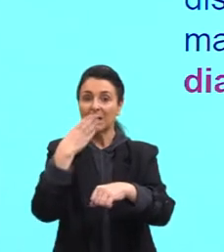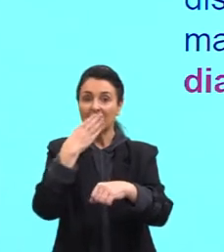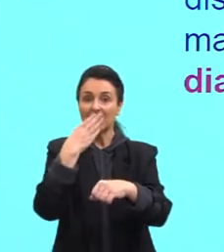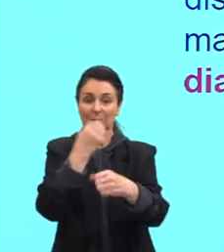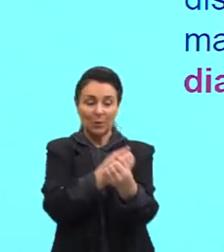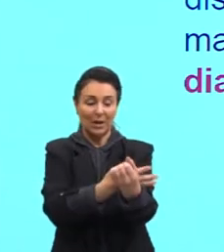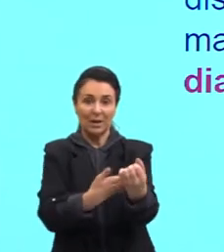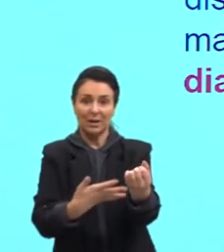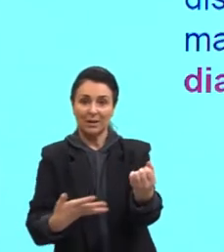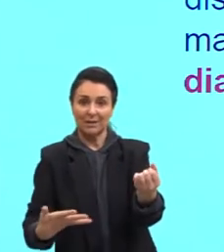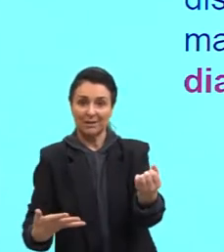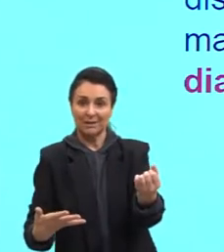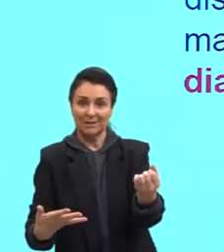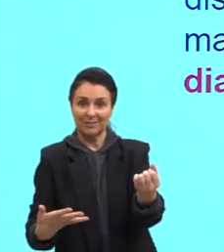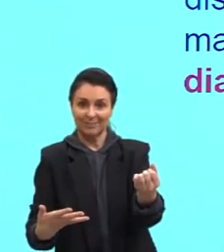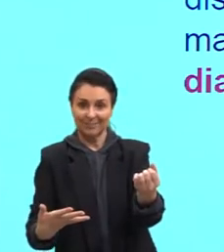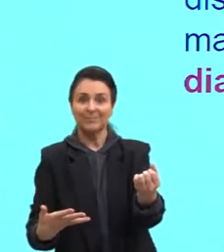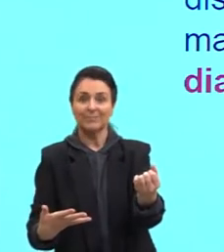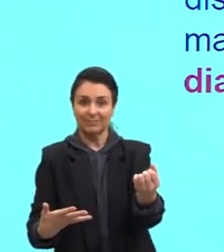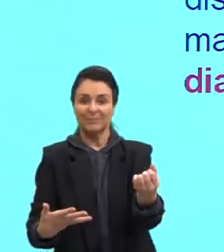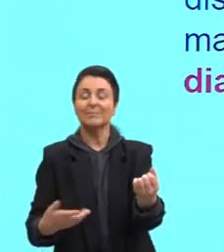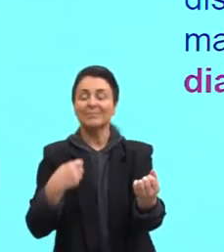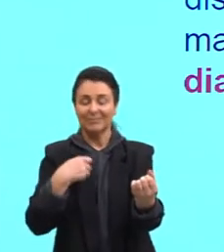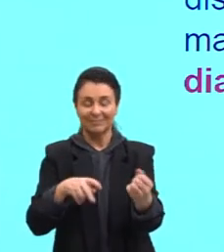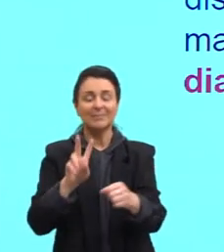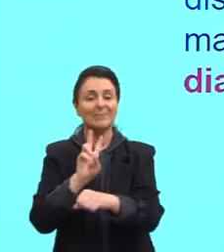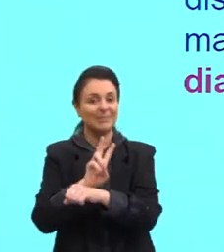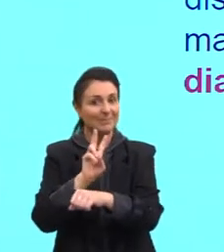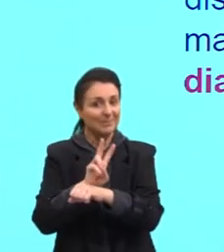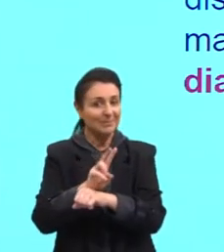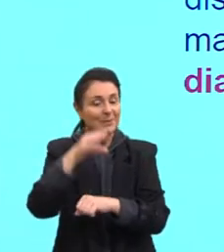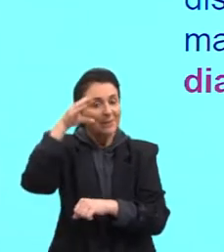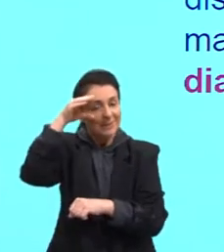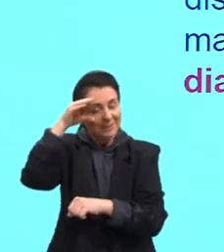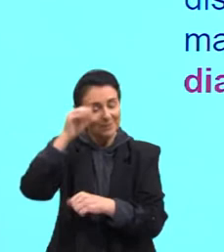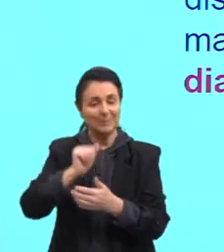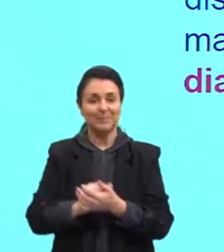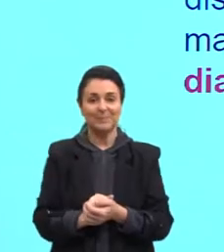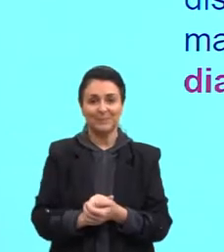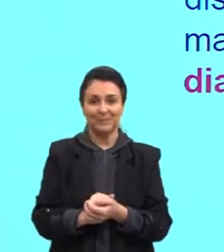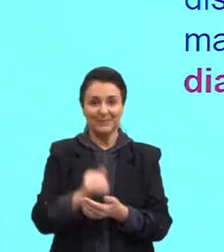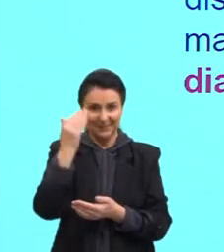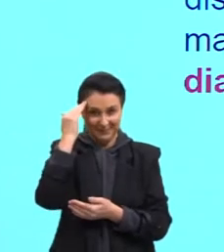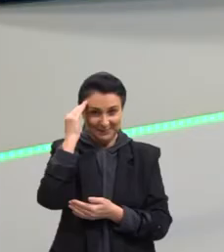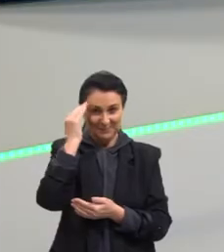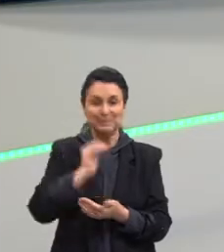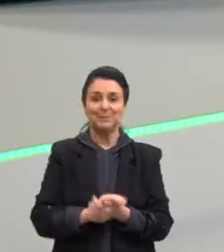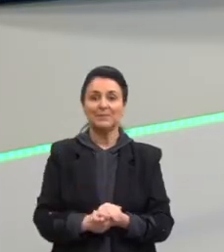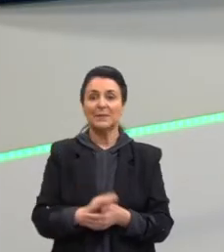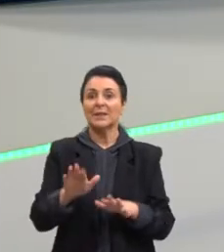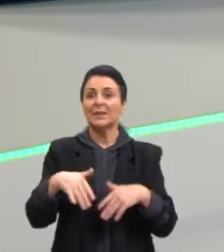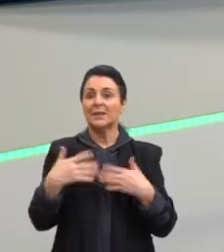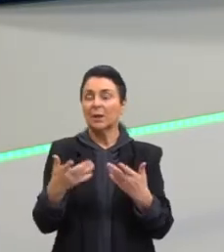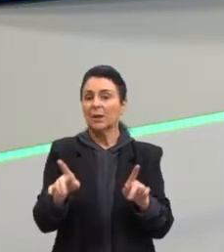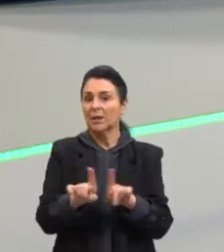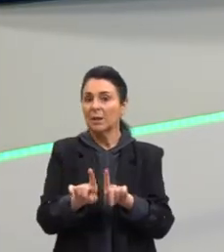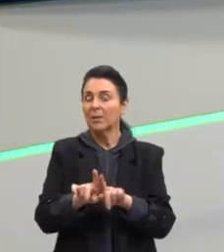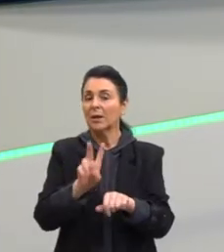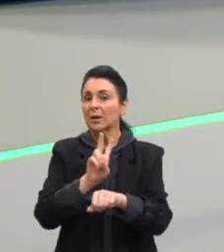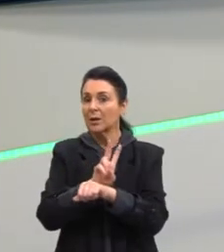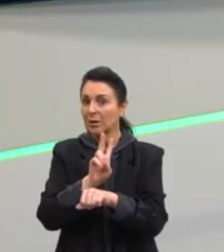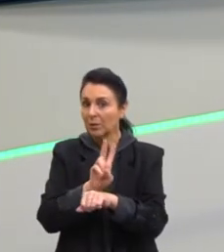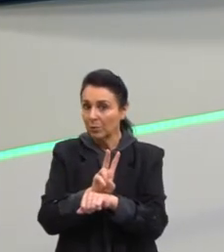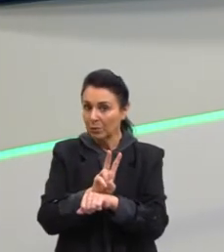Diabetes. Então, esse é o cuidado que vocês têm que observar, por favor. Certo? Então, eu também tenho que